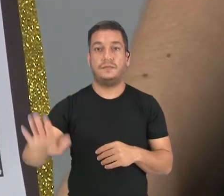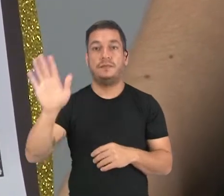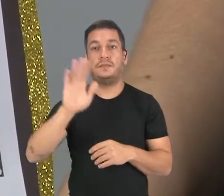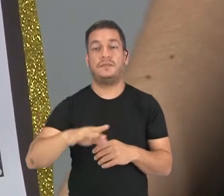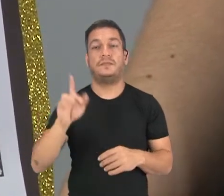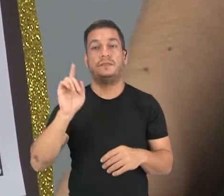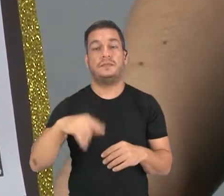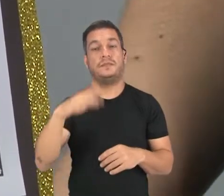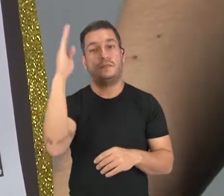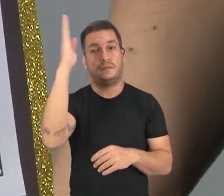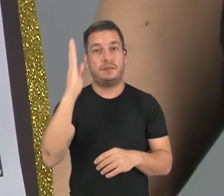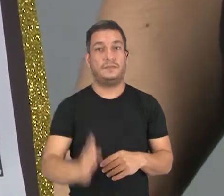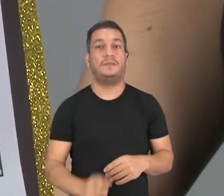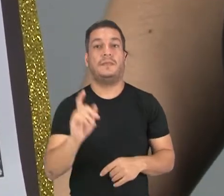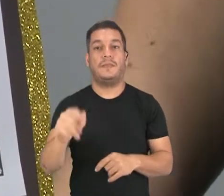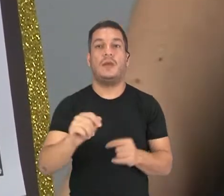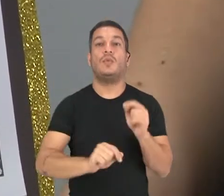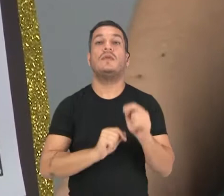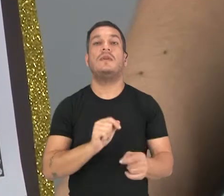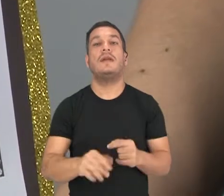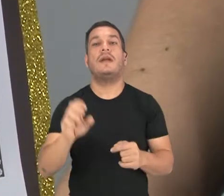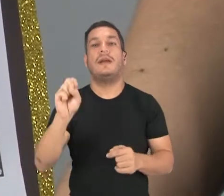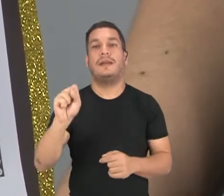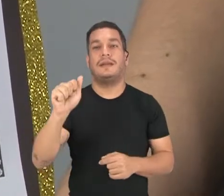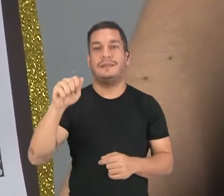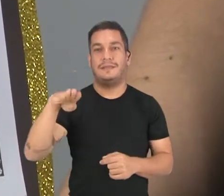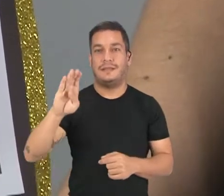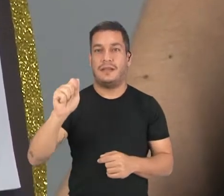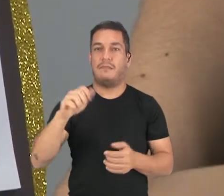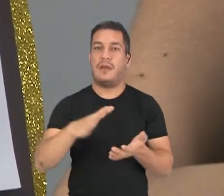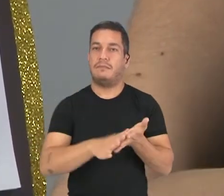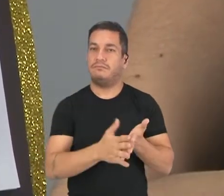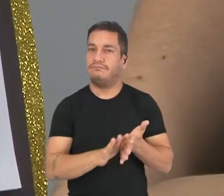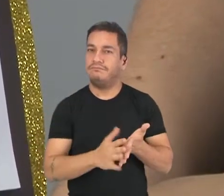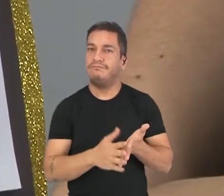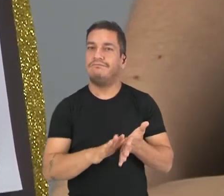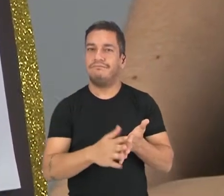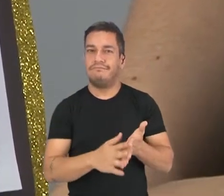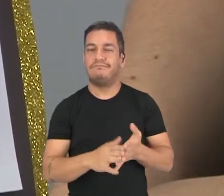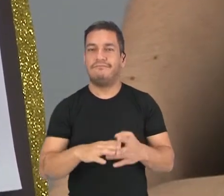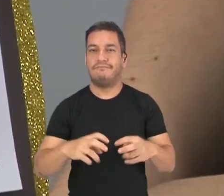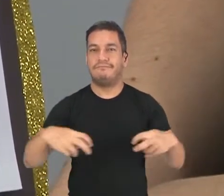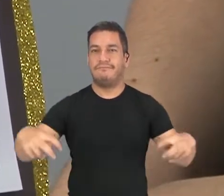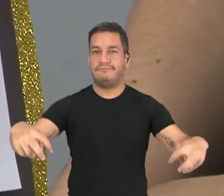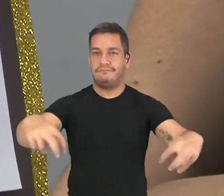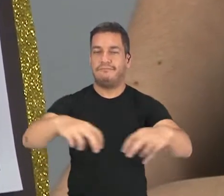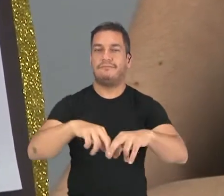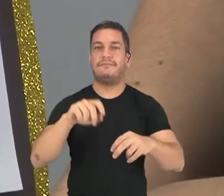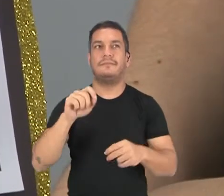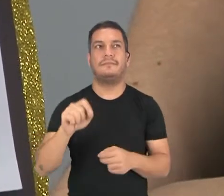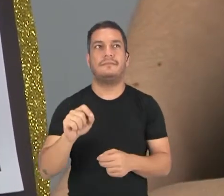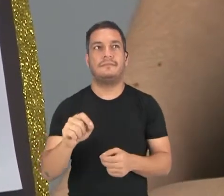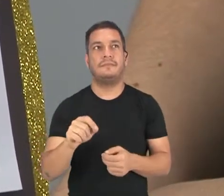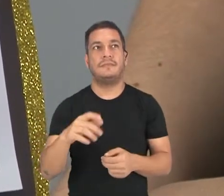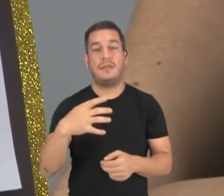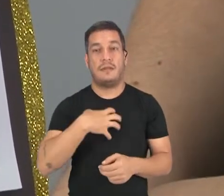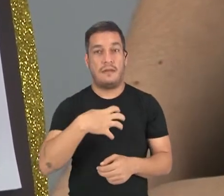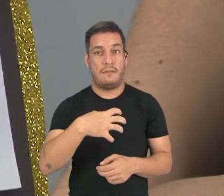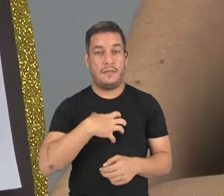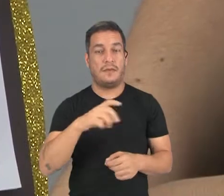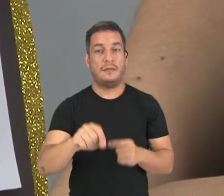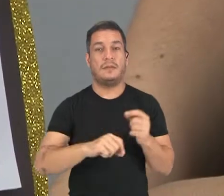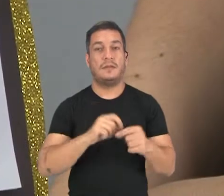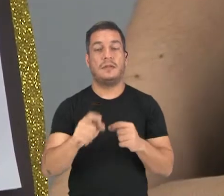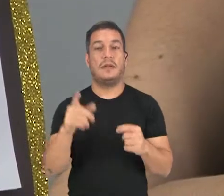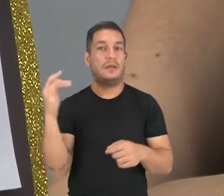imaterial brasileiro. É o samba. É o samba de roda, do recânculo baiano, e é uma das